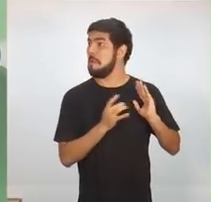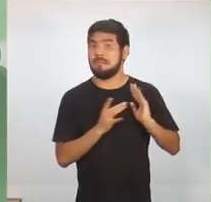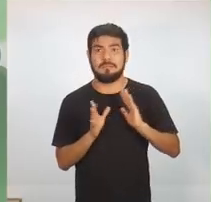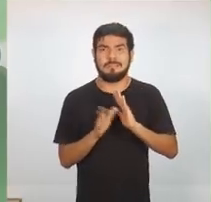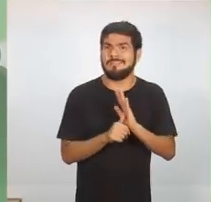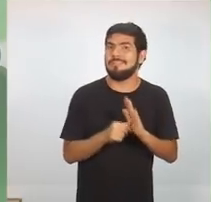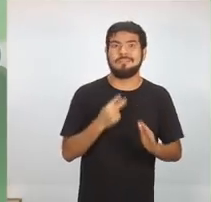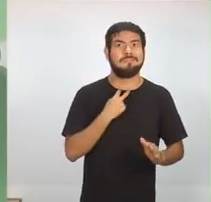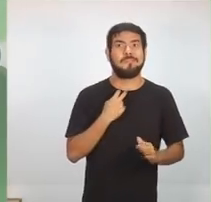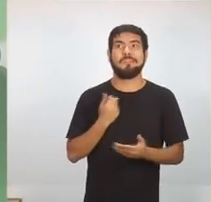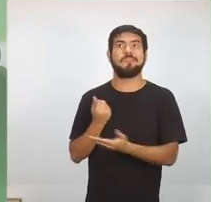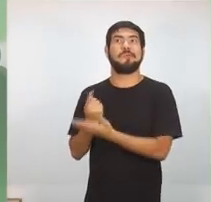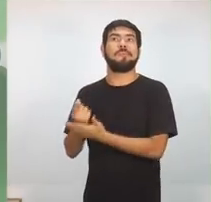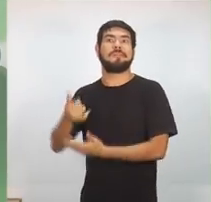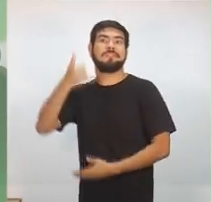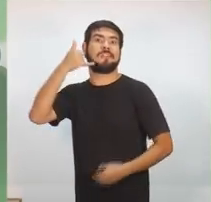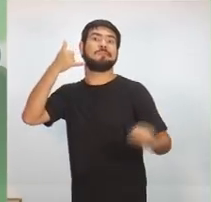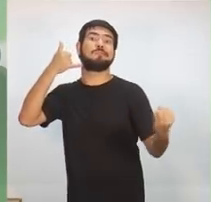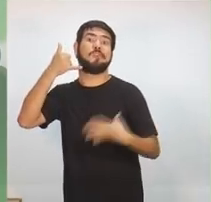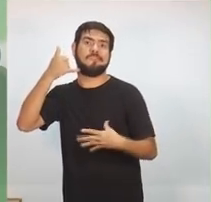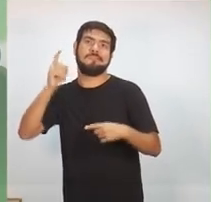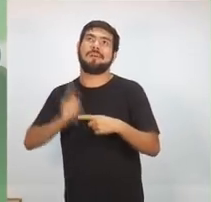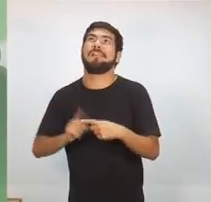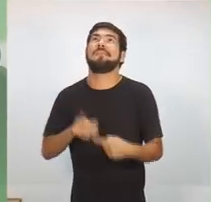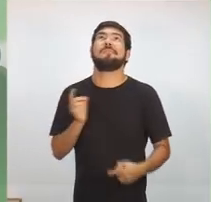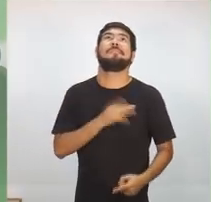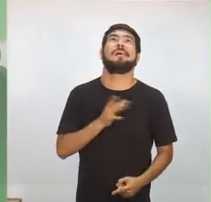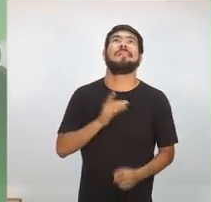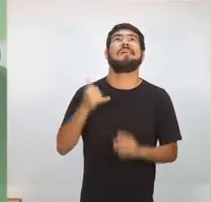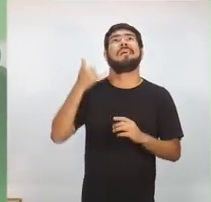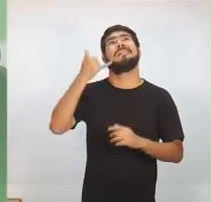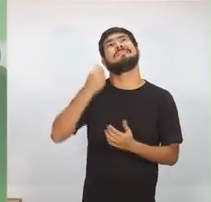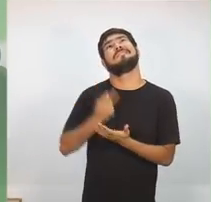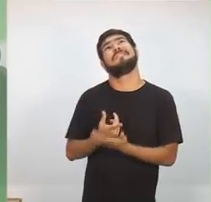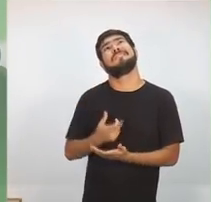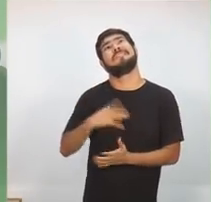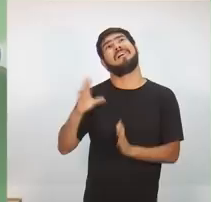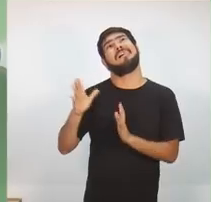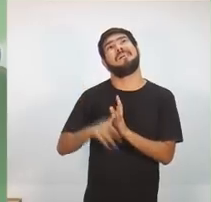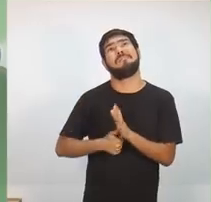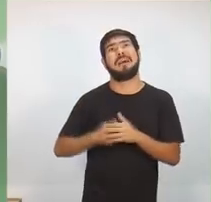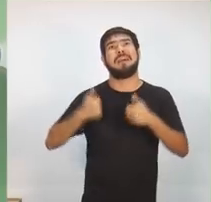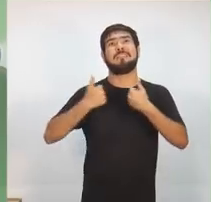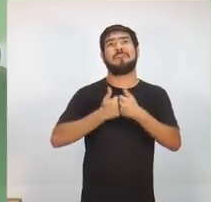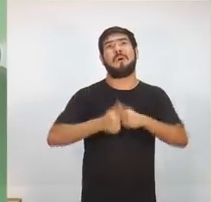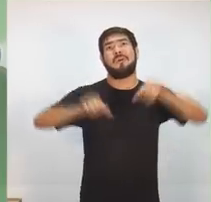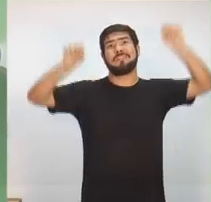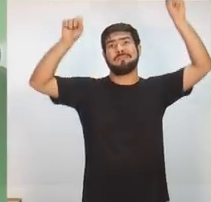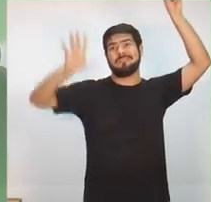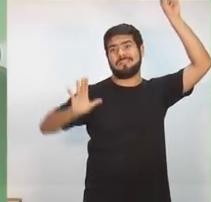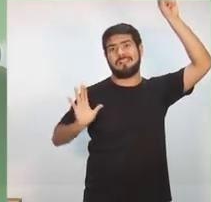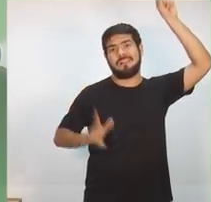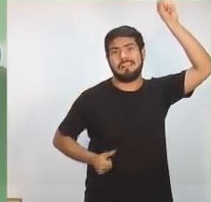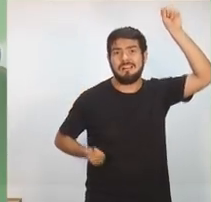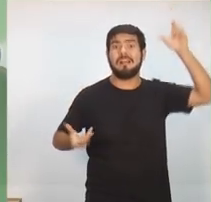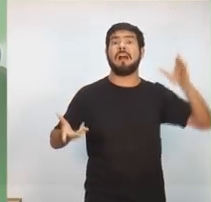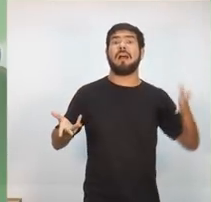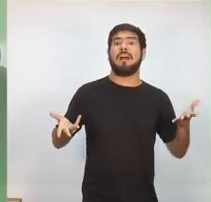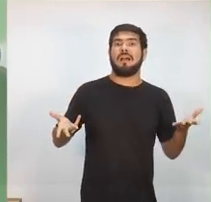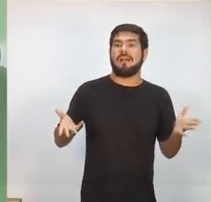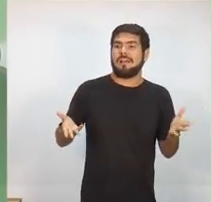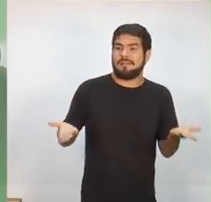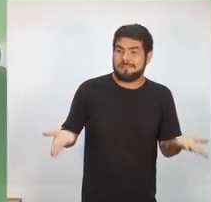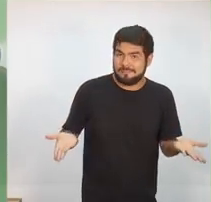para comprar um celular novo porque você tem medo de que o bandido leve o seu aparelho no ônibus do transporte coletivo. A propósito,